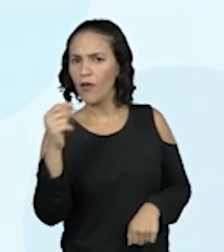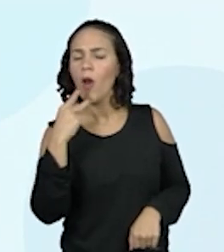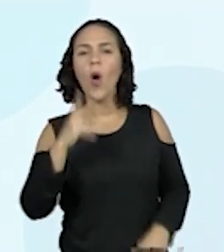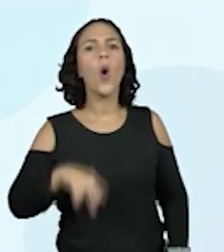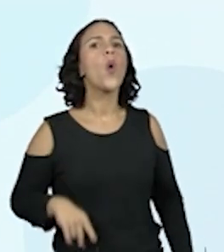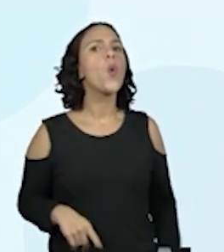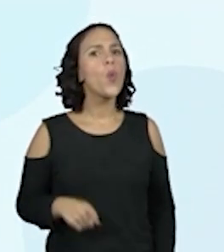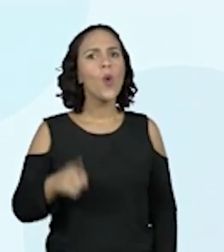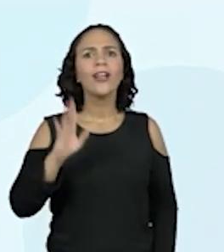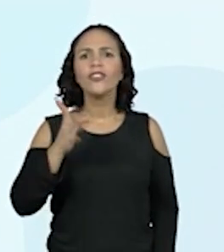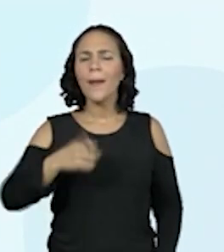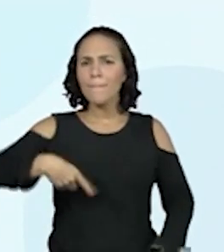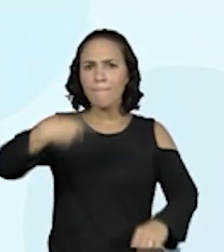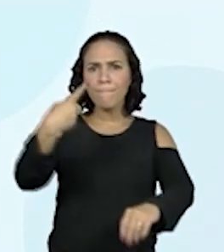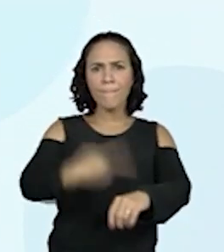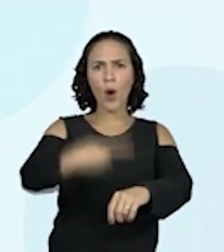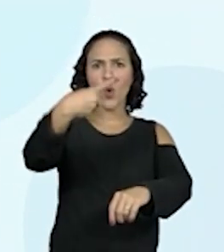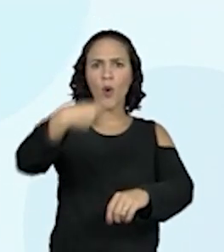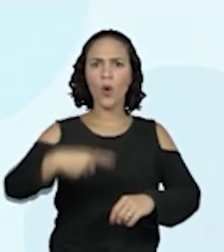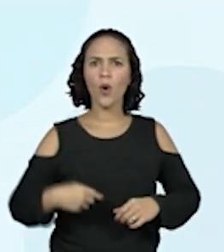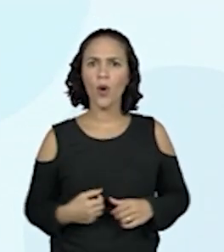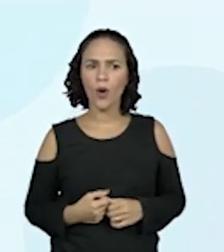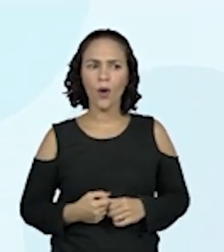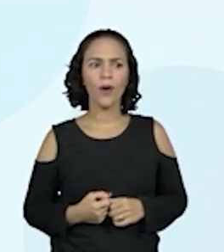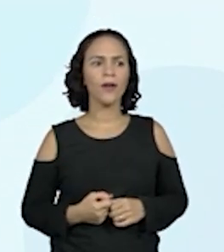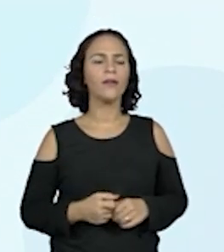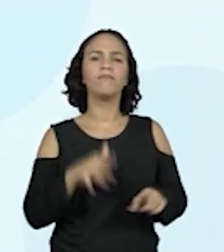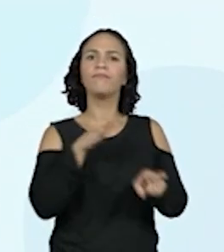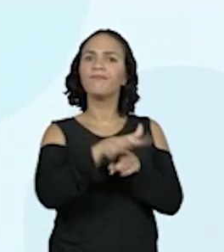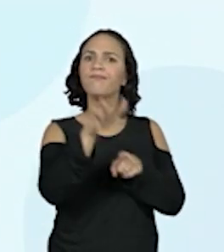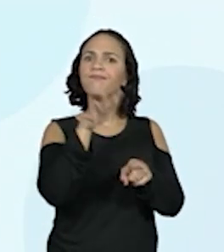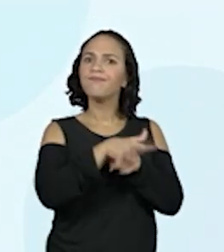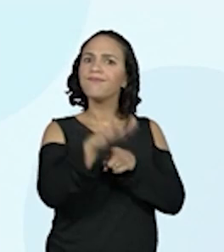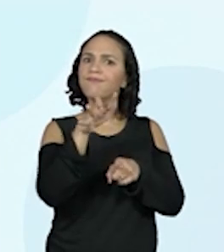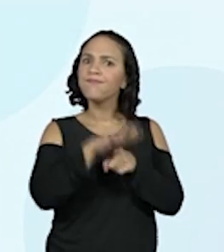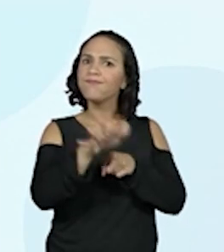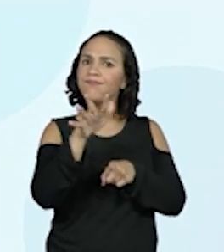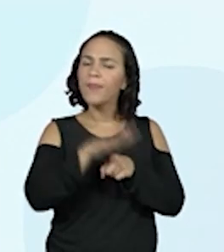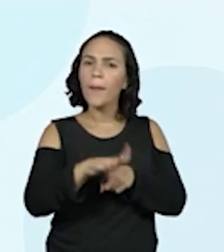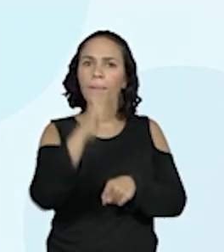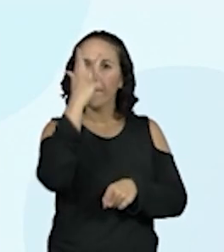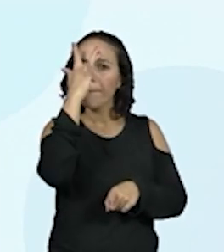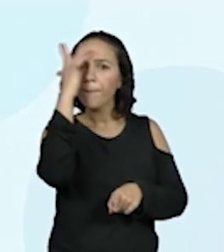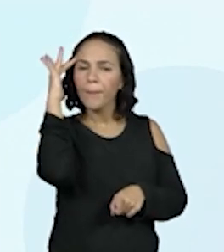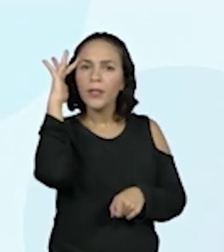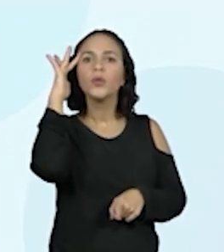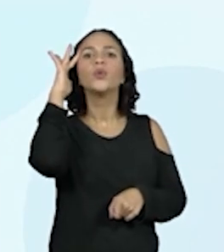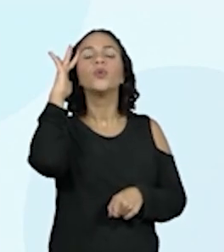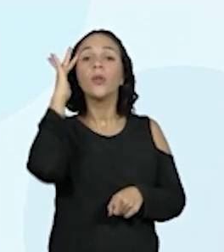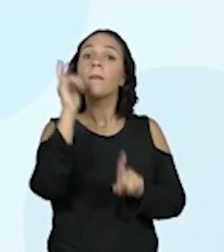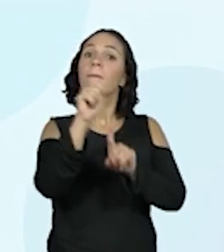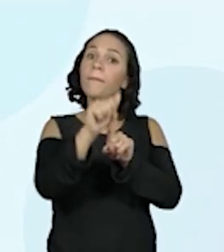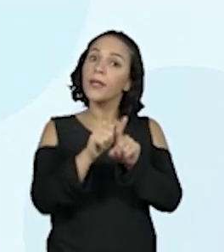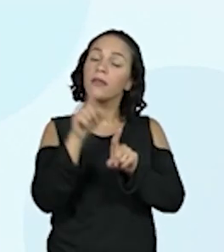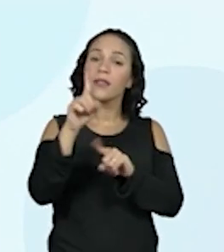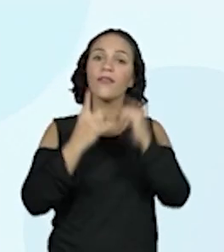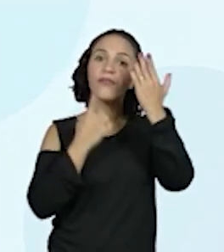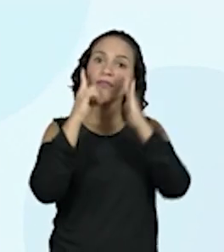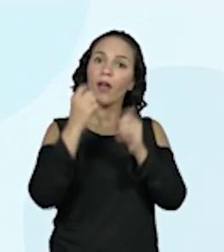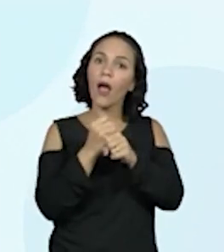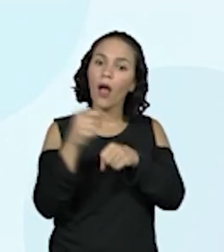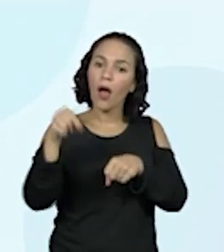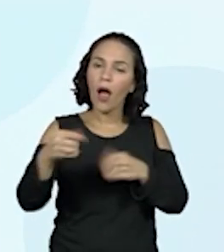recorde. Olha lá, o recorde de público no mês de fevereiro deste